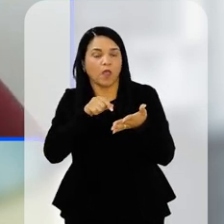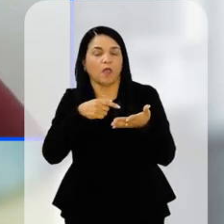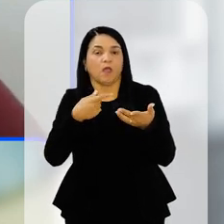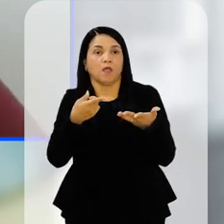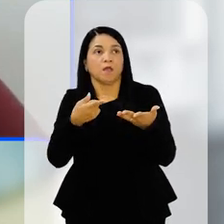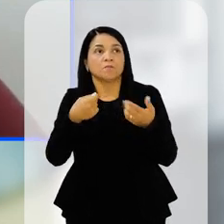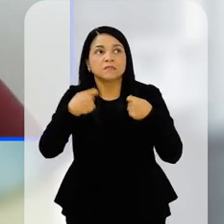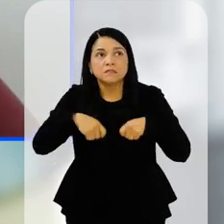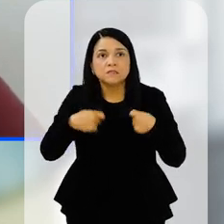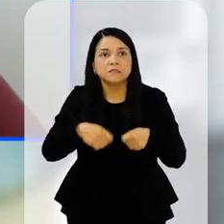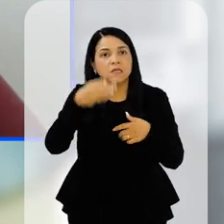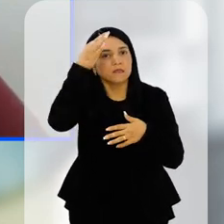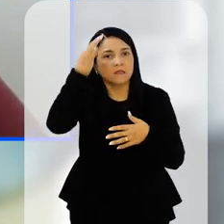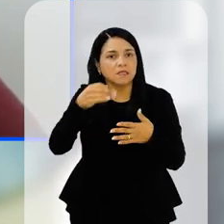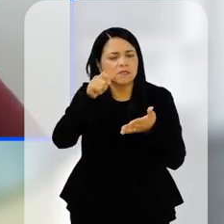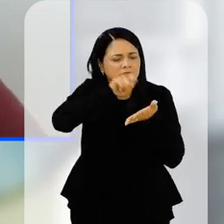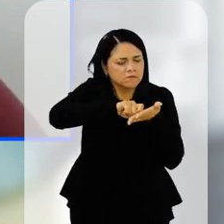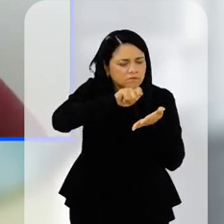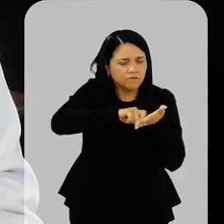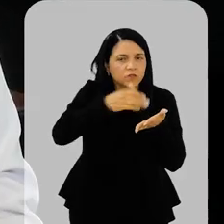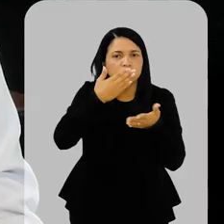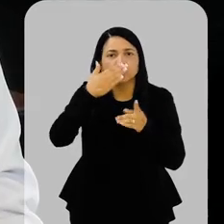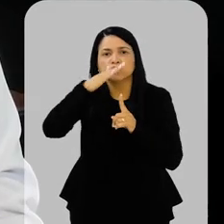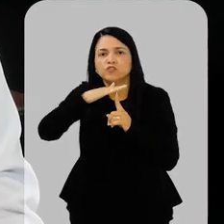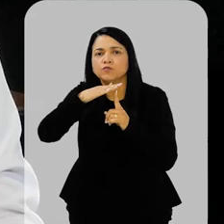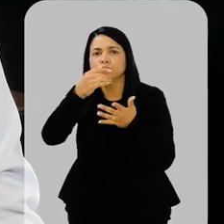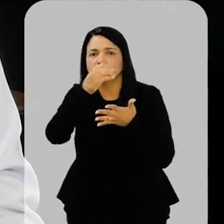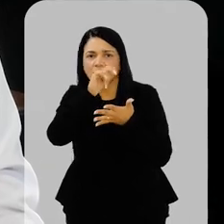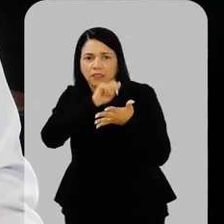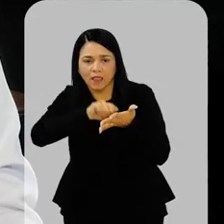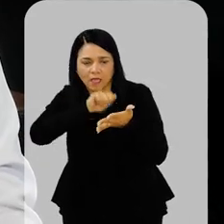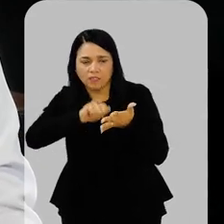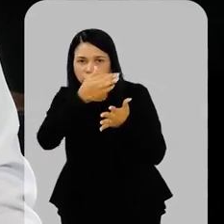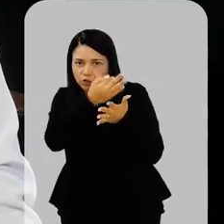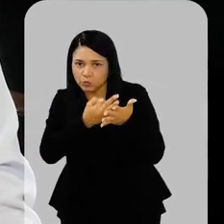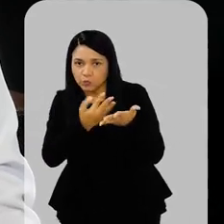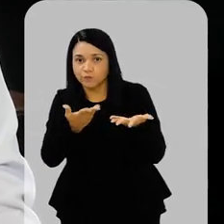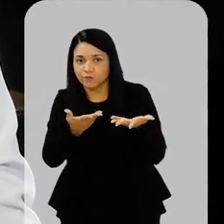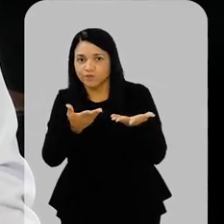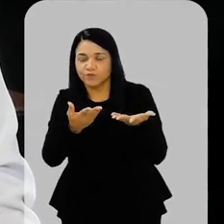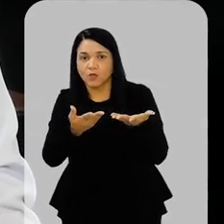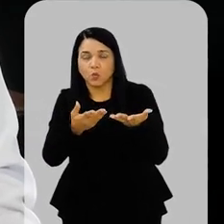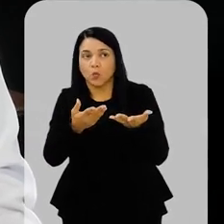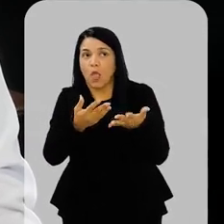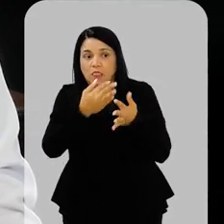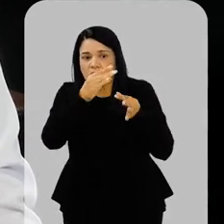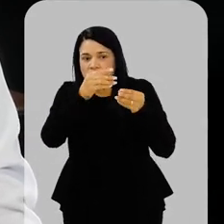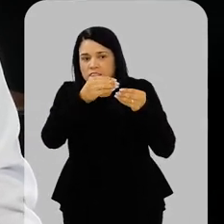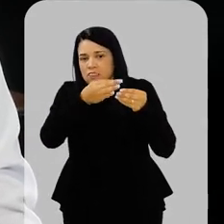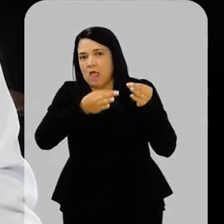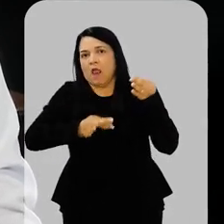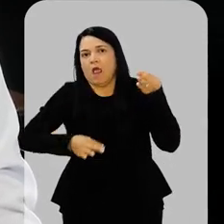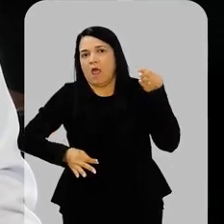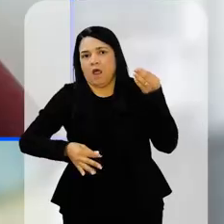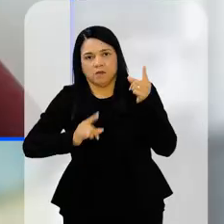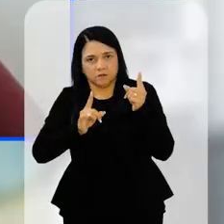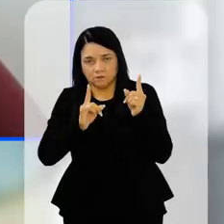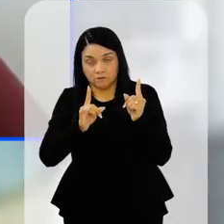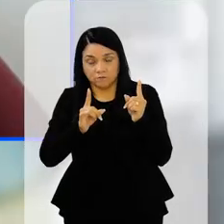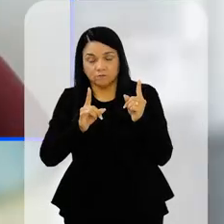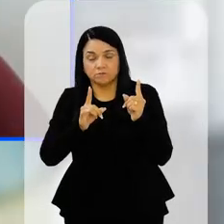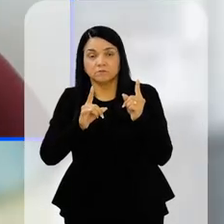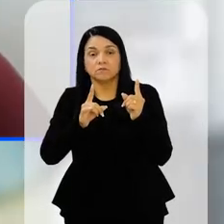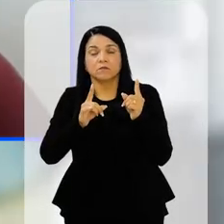você precisa para escrever um determinado tipo de texto, e às vezes a gente não está nem falando assim de um grande texto, uma dissertação, não.